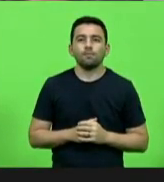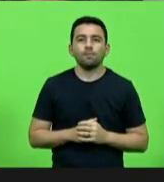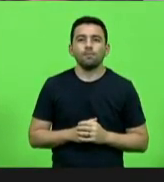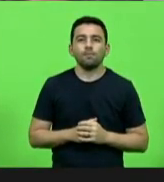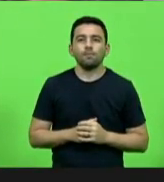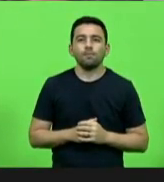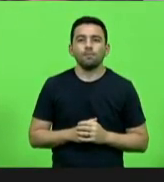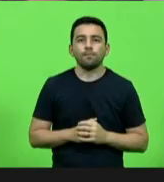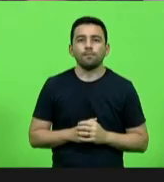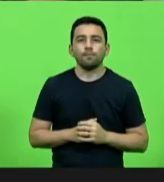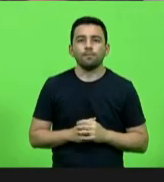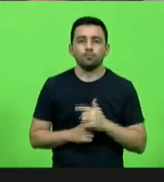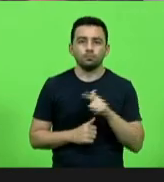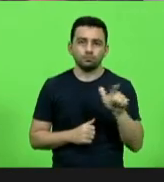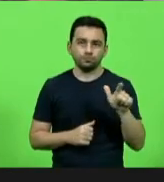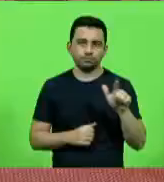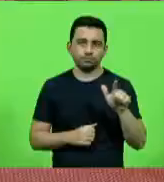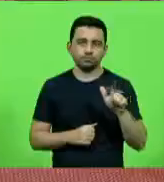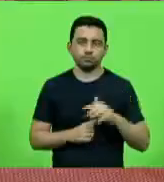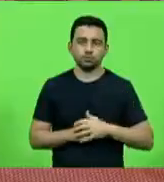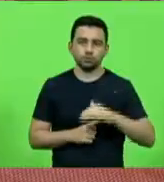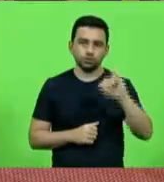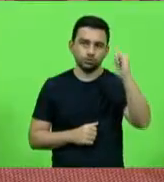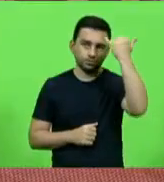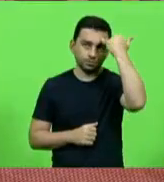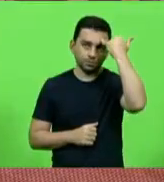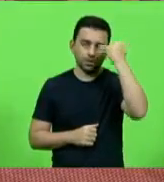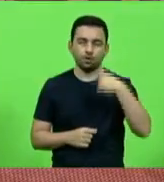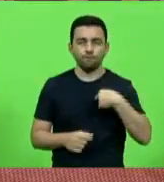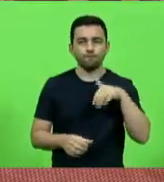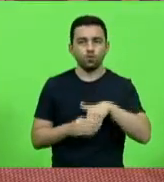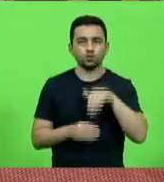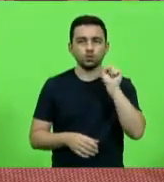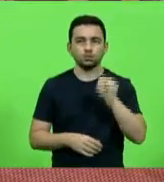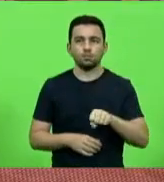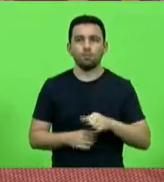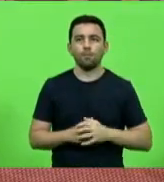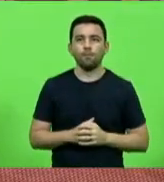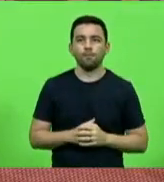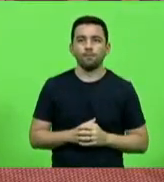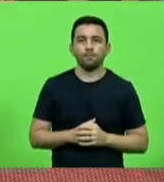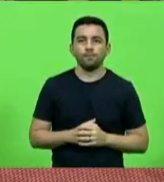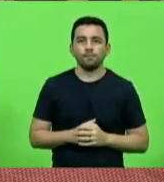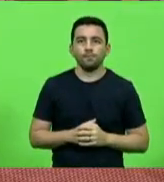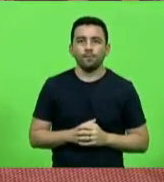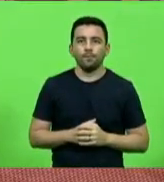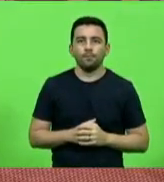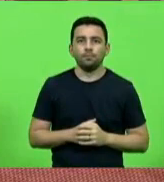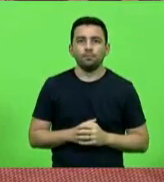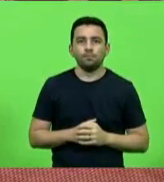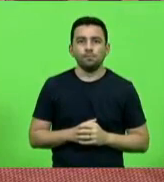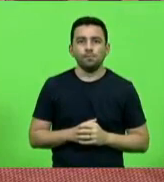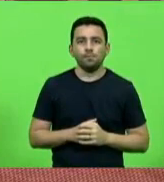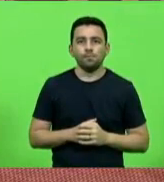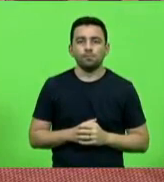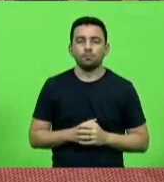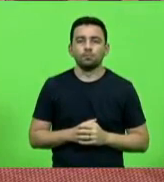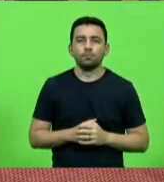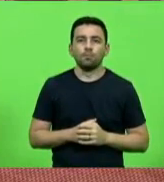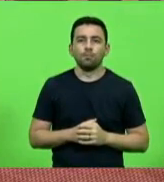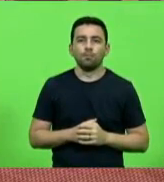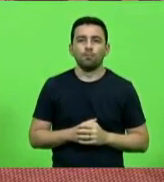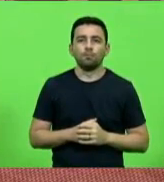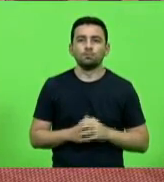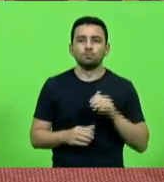vota o deputado Jair Mioto. Voto sim. Deputado Jair Mioto vota sim. Como vota